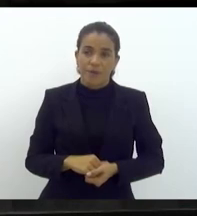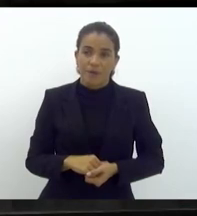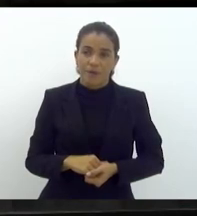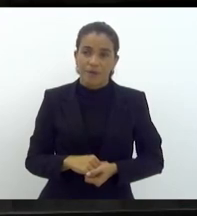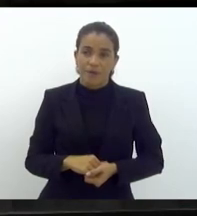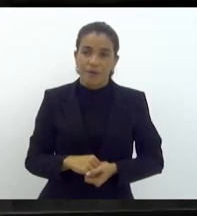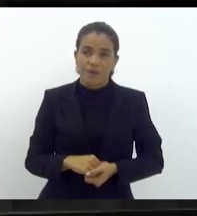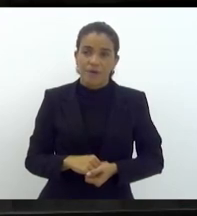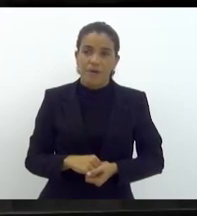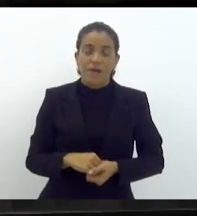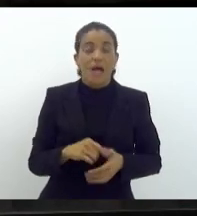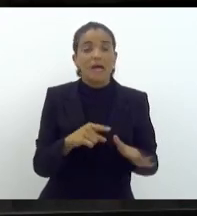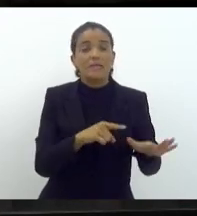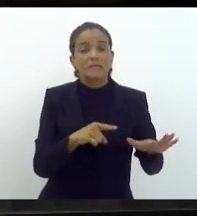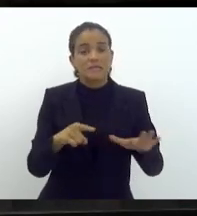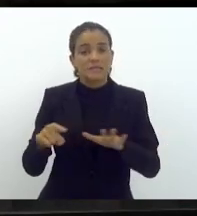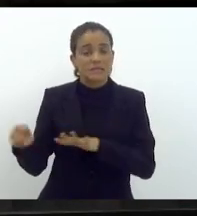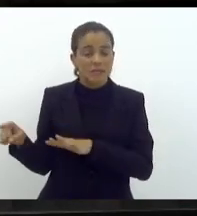essa semana se lançou